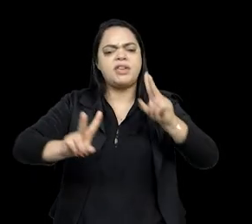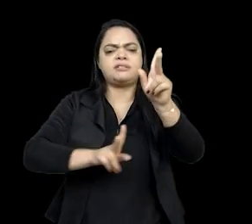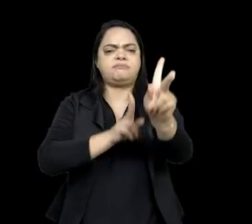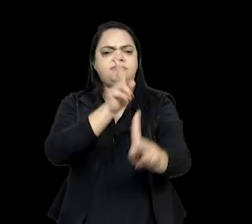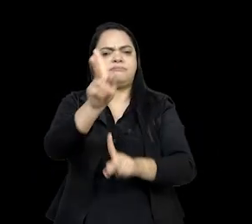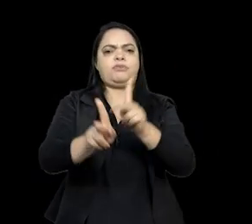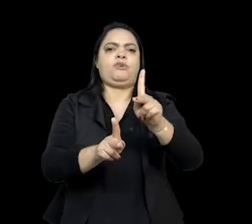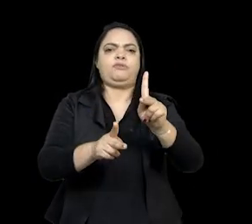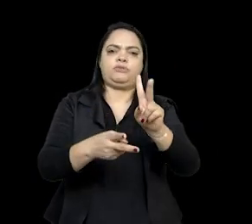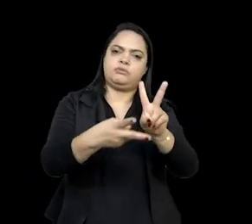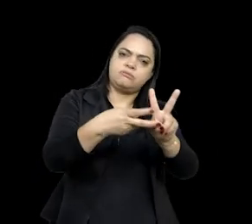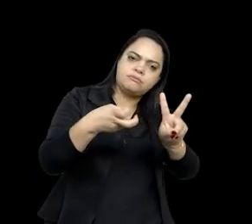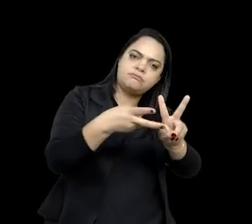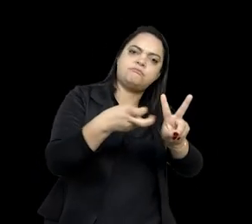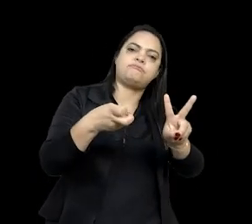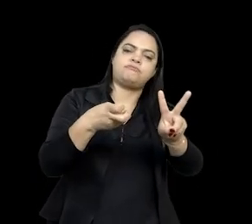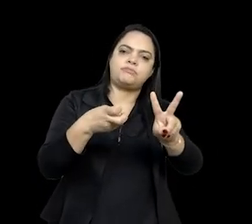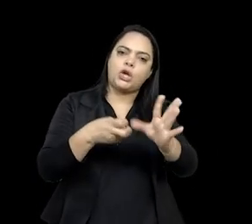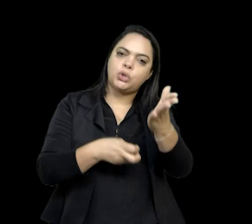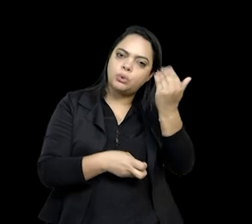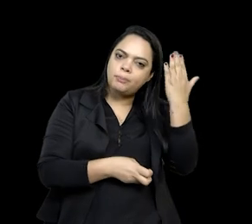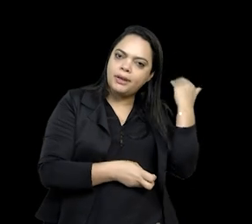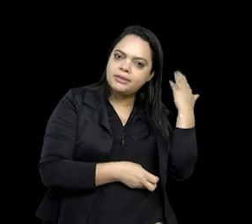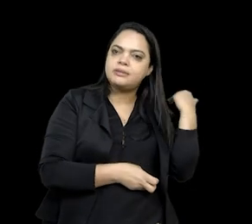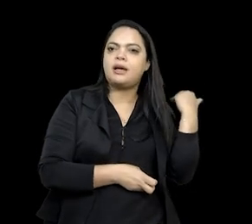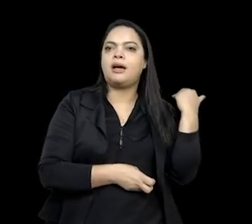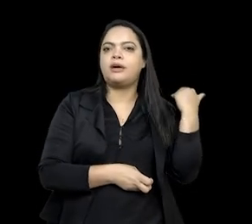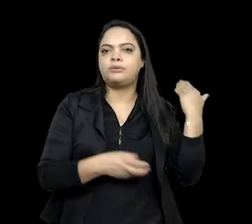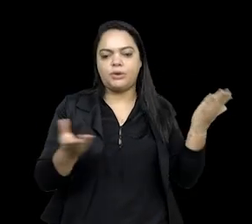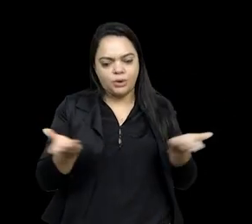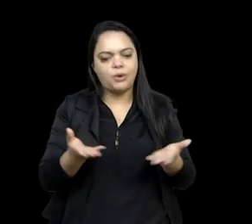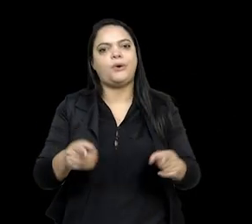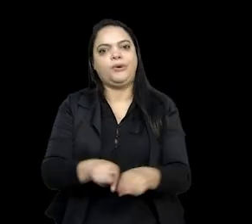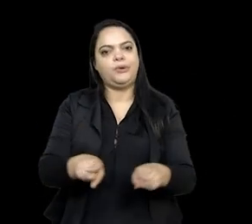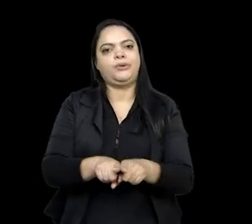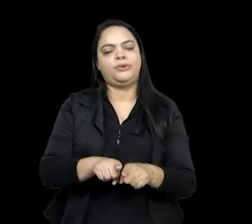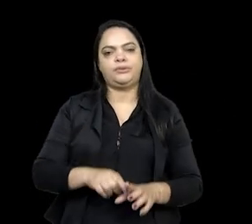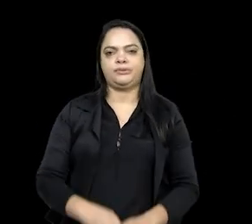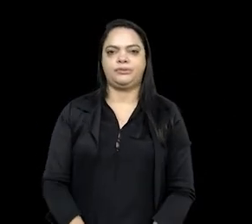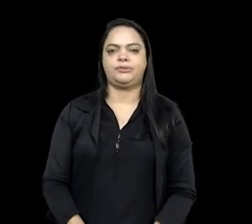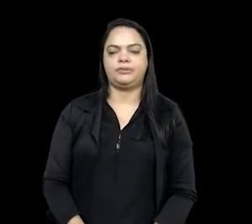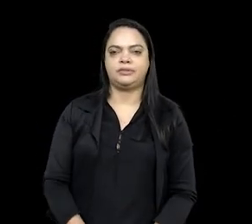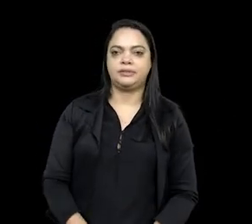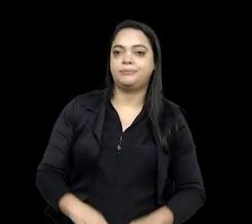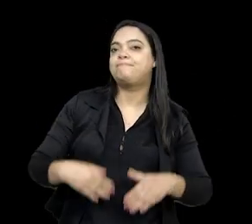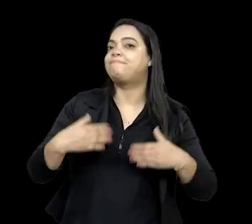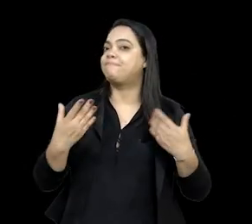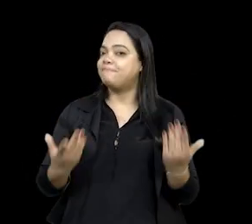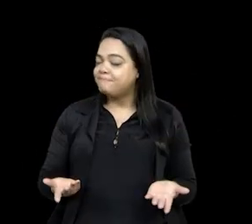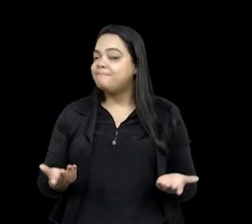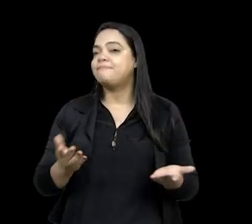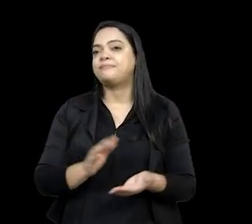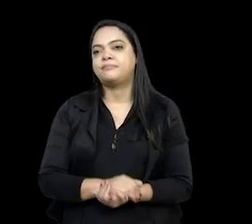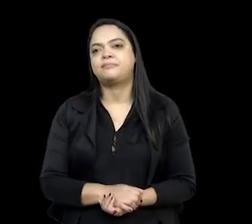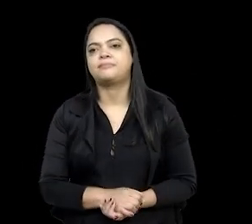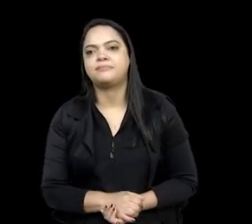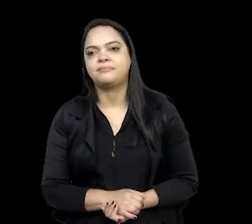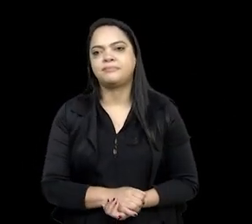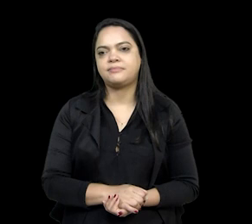para esses contos indígenas no passado e no presente também. Porque, enfim, muito,